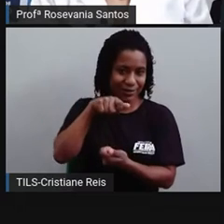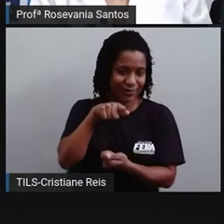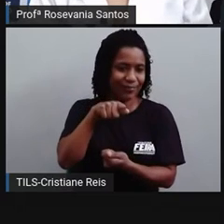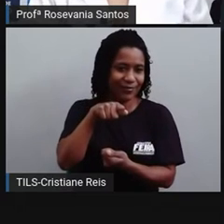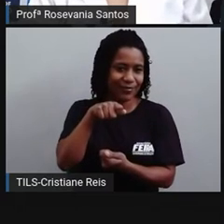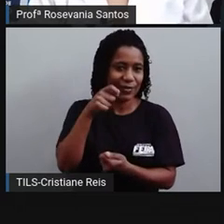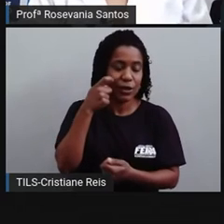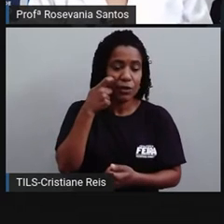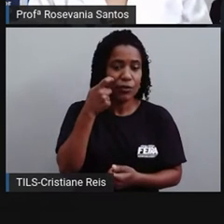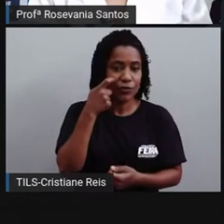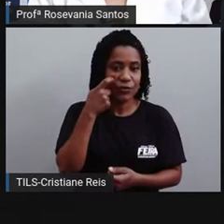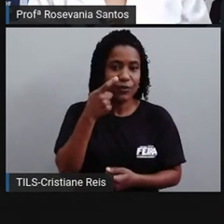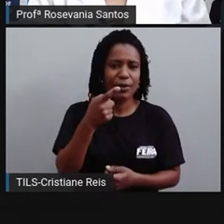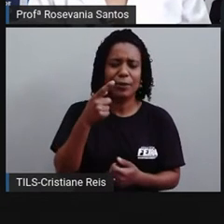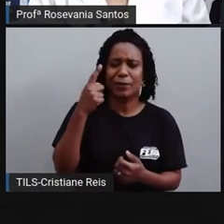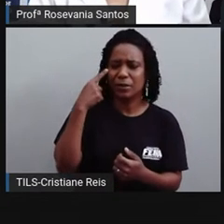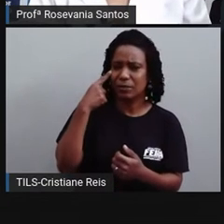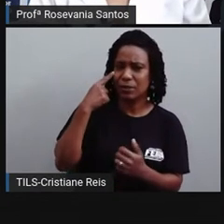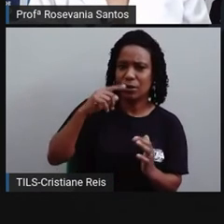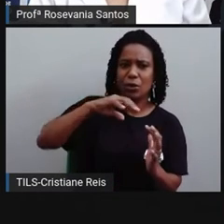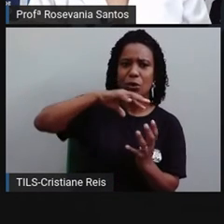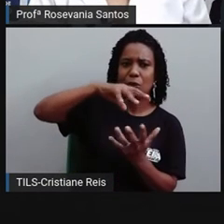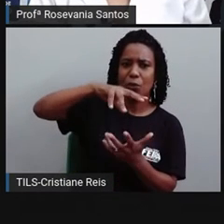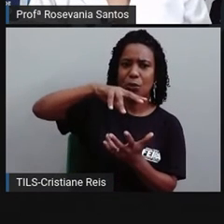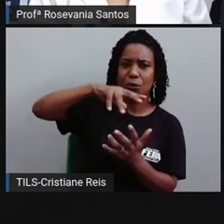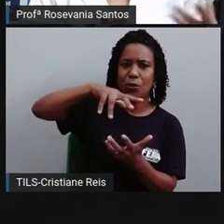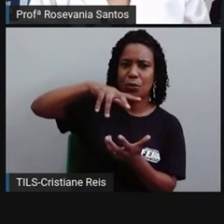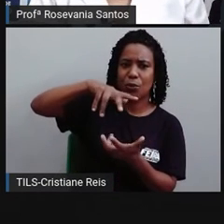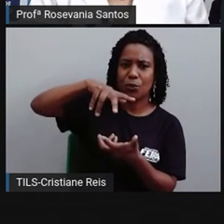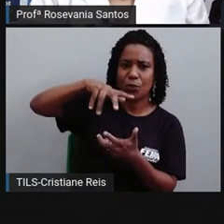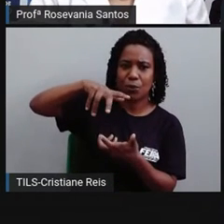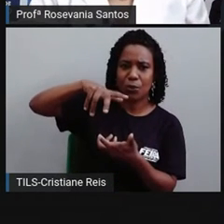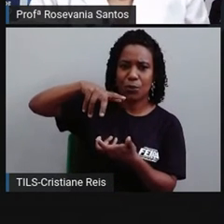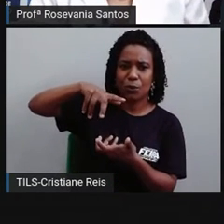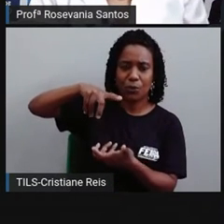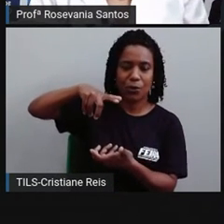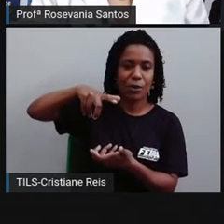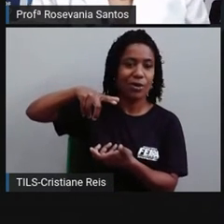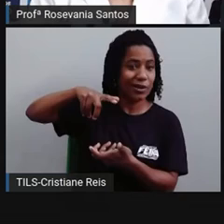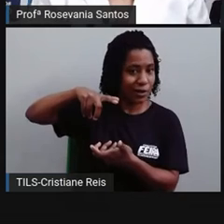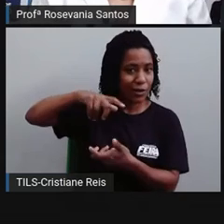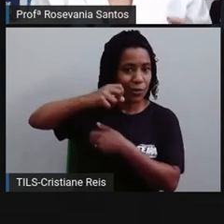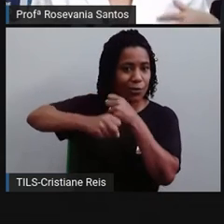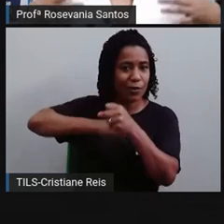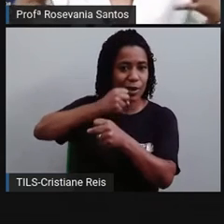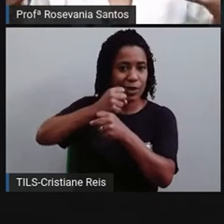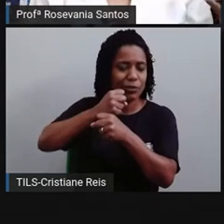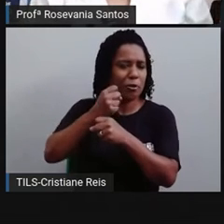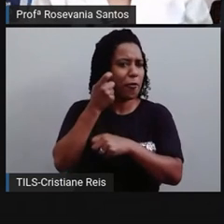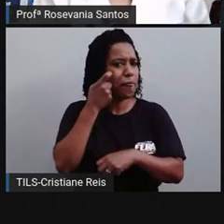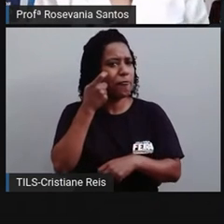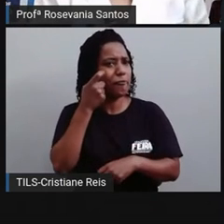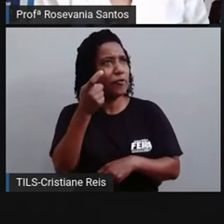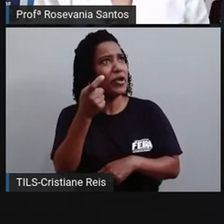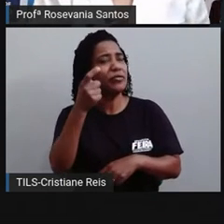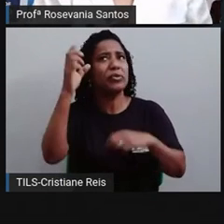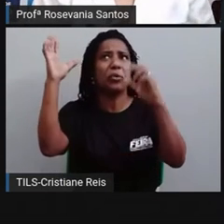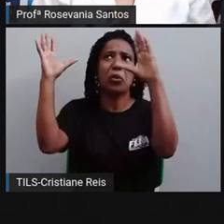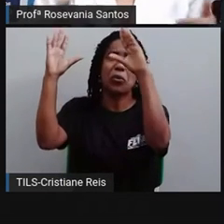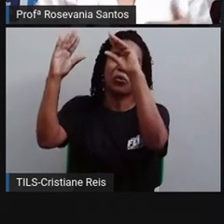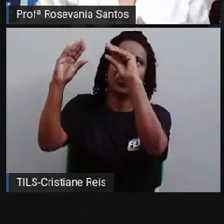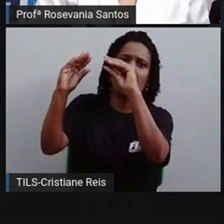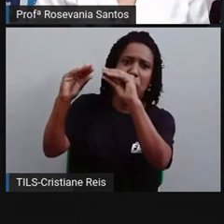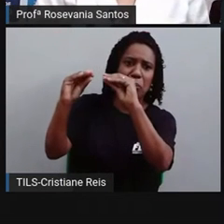aqui? Eu vou perceber que, em determinado momento do ano, os dias são maiores, né? Tem uma quantidade maior de iluminação.